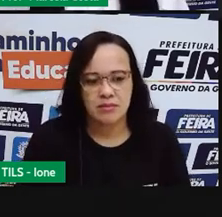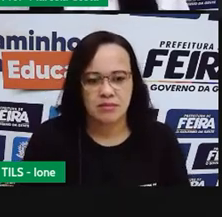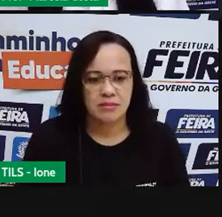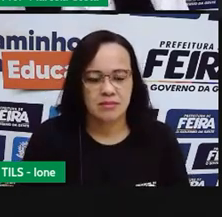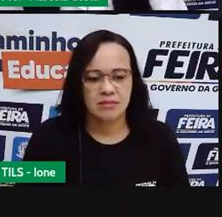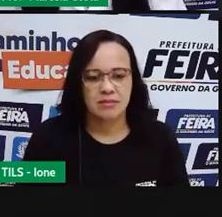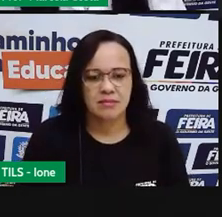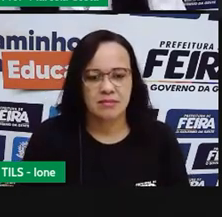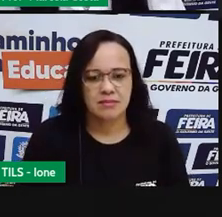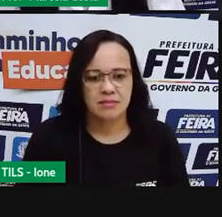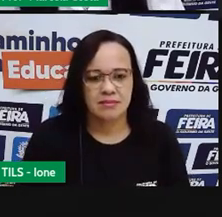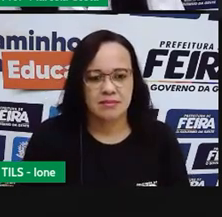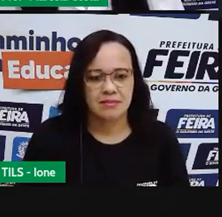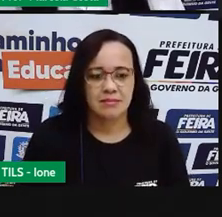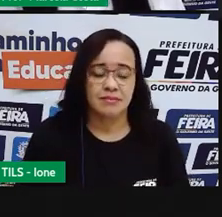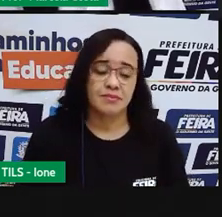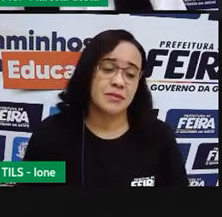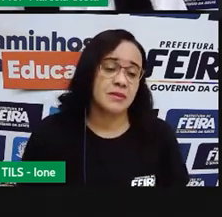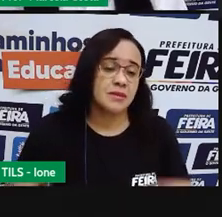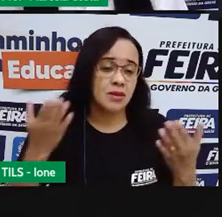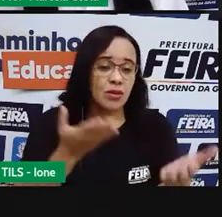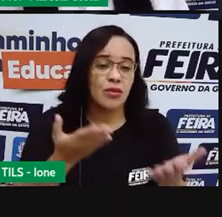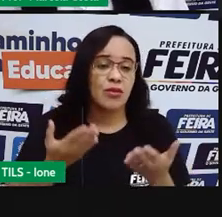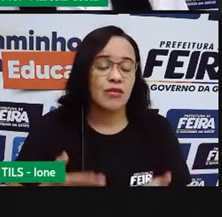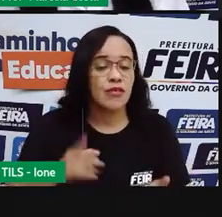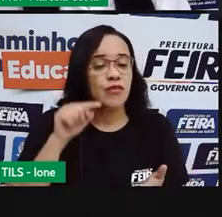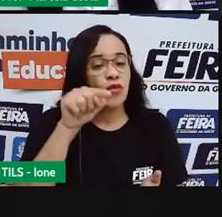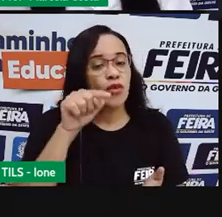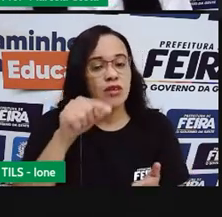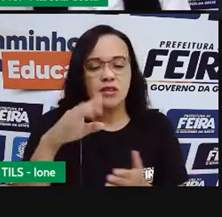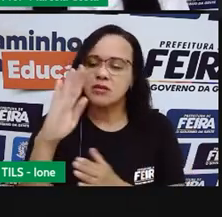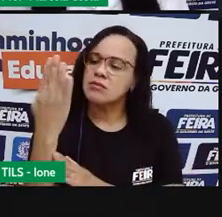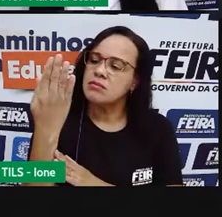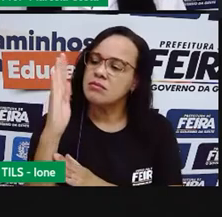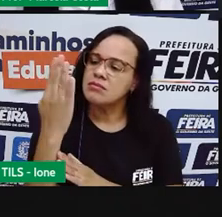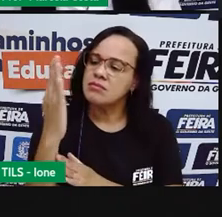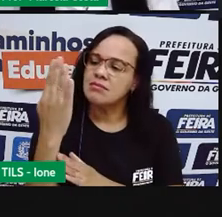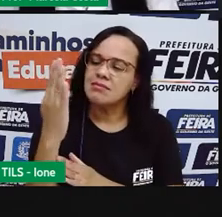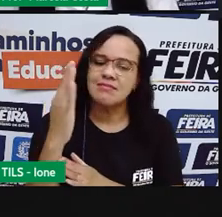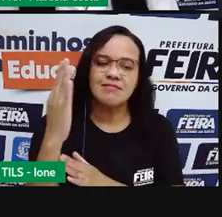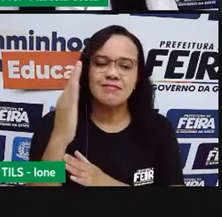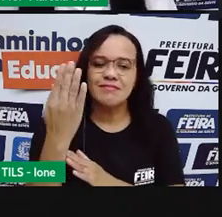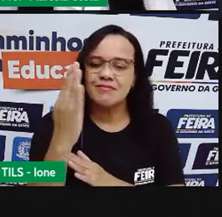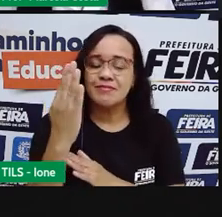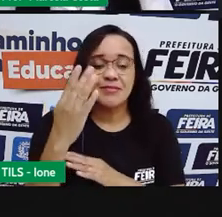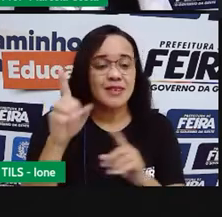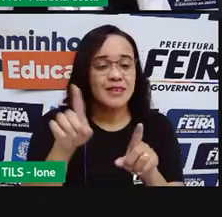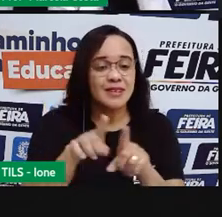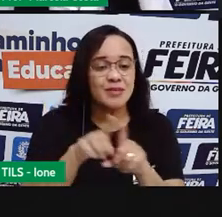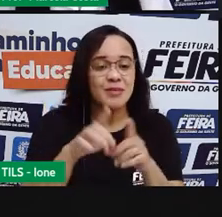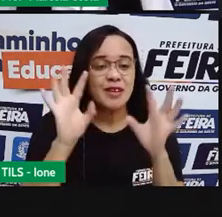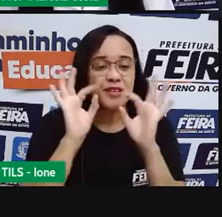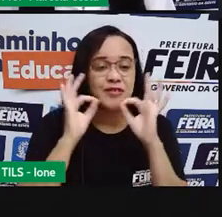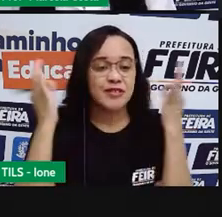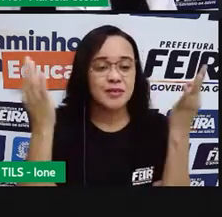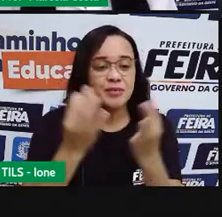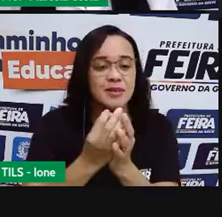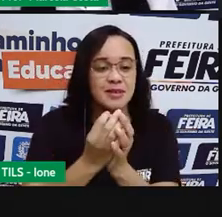Te convido A se olhar No espelho A olhar Para os seus Familiares Até olhar As fotos